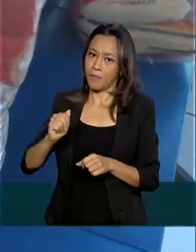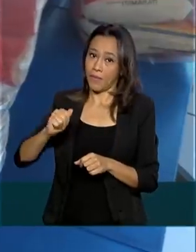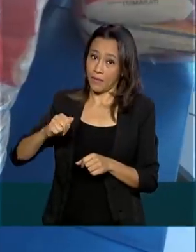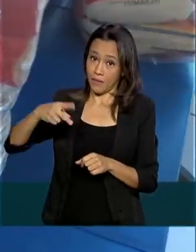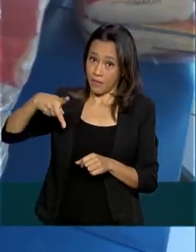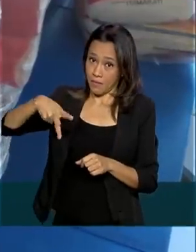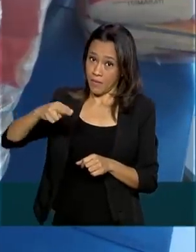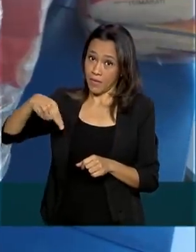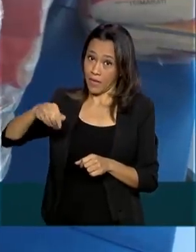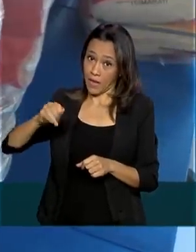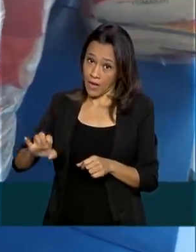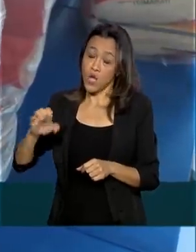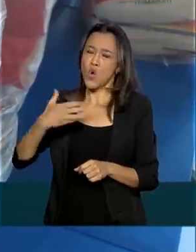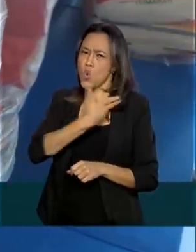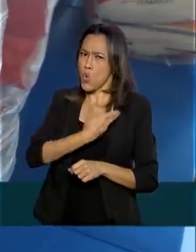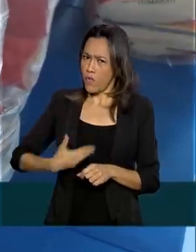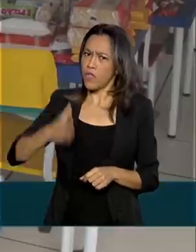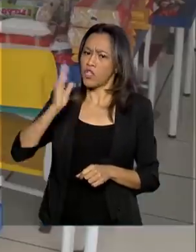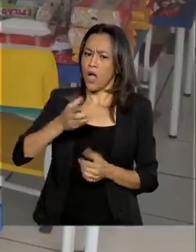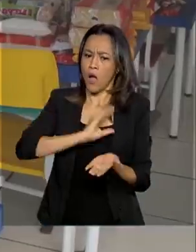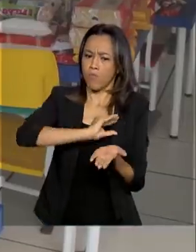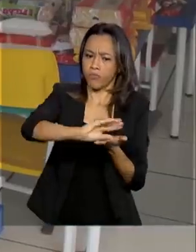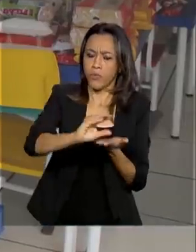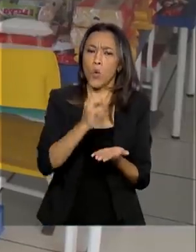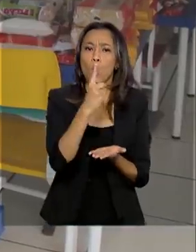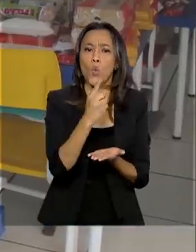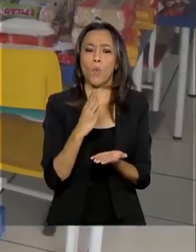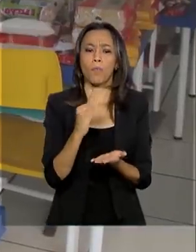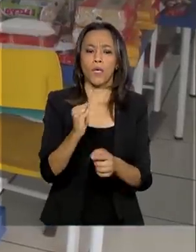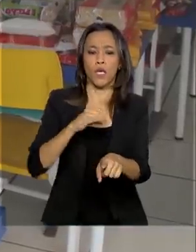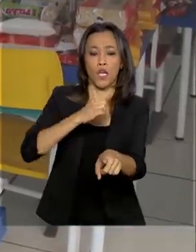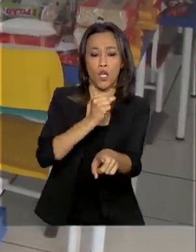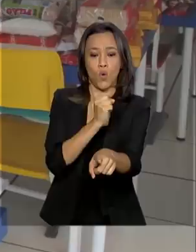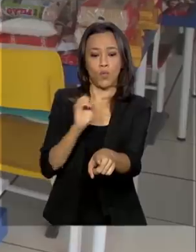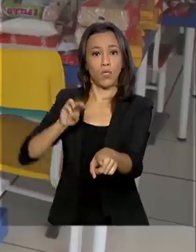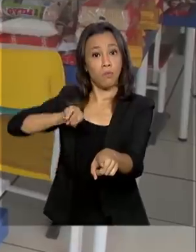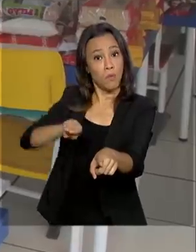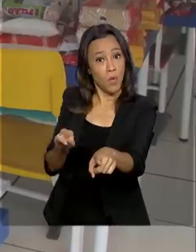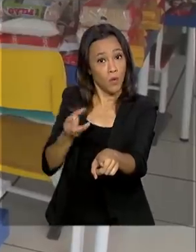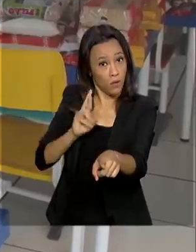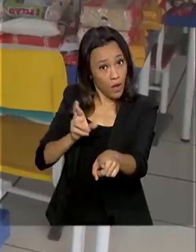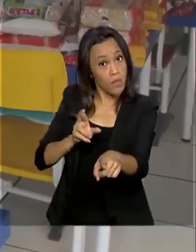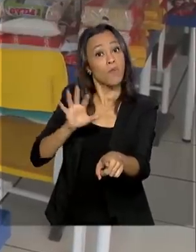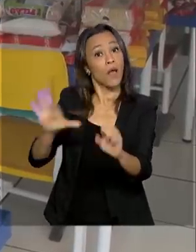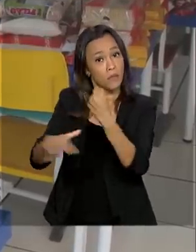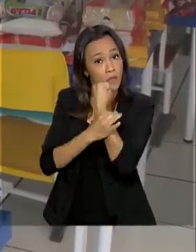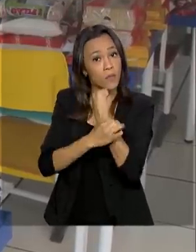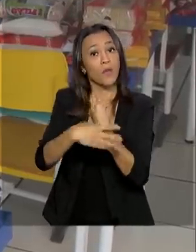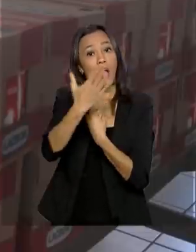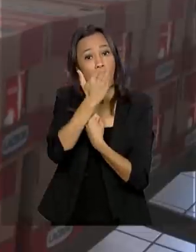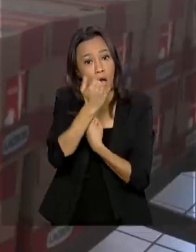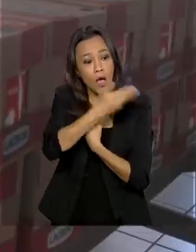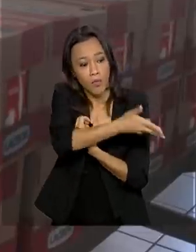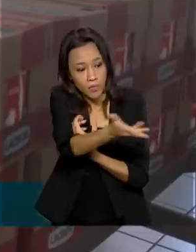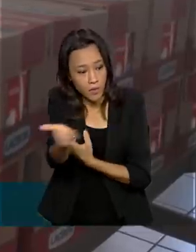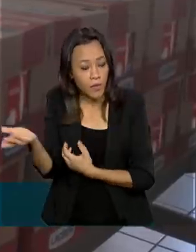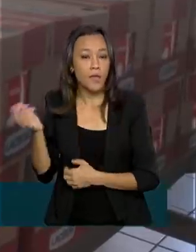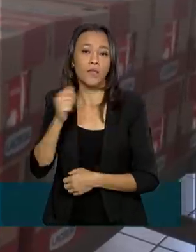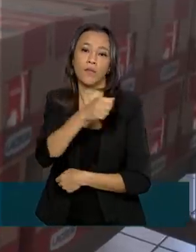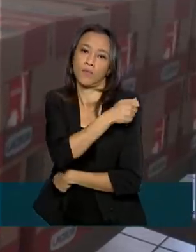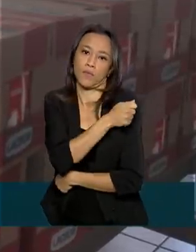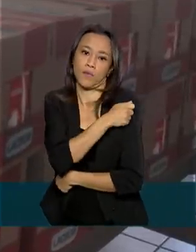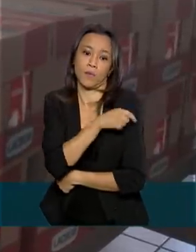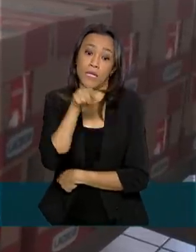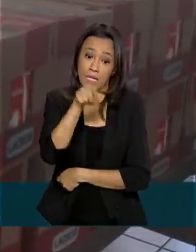o governo já repassou aos municípios 1 bilhão e 800 milhões de reais para garantir a alimentação dos estudantes. Em Santa Rita